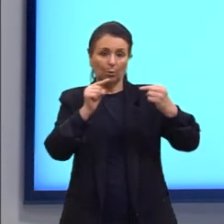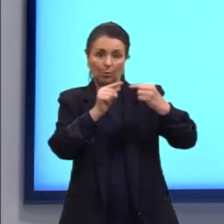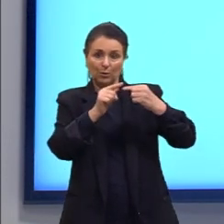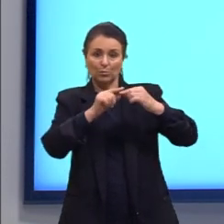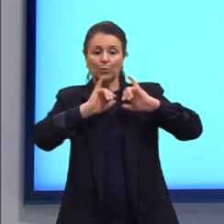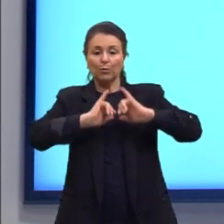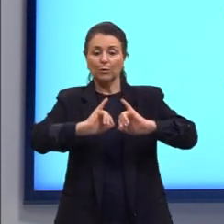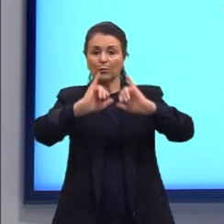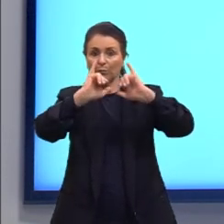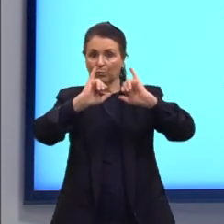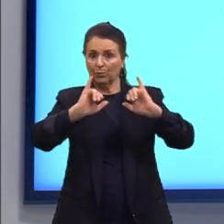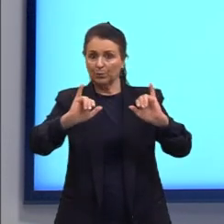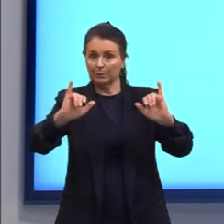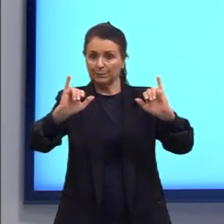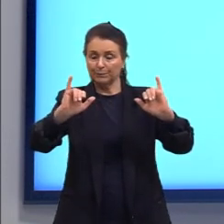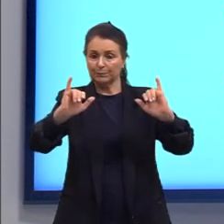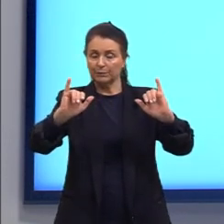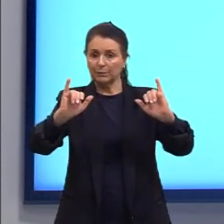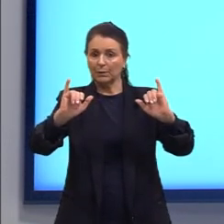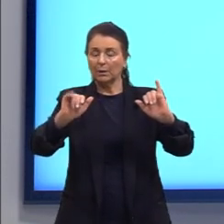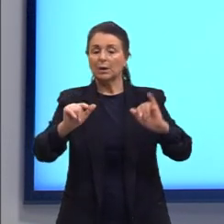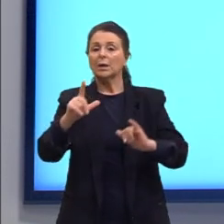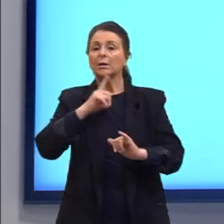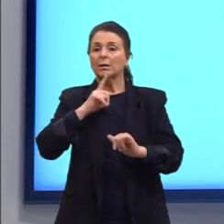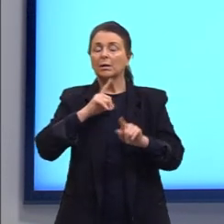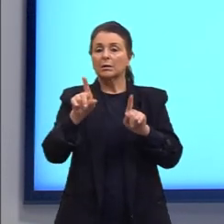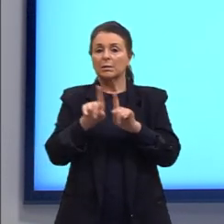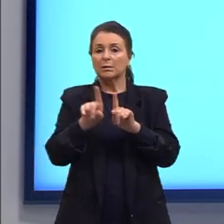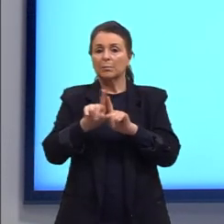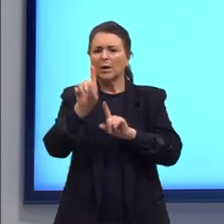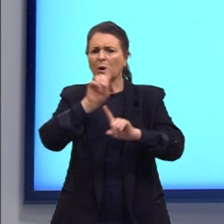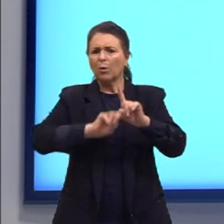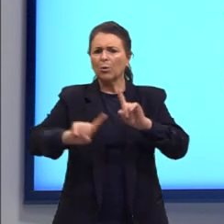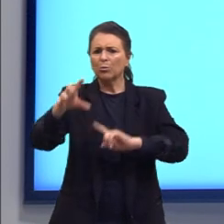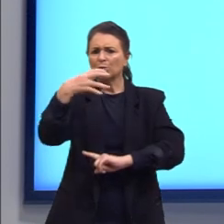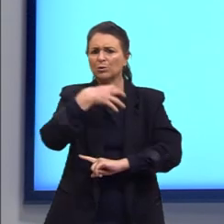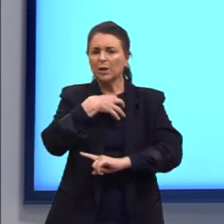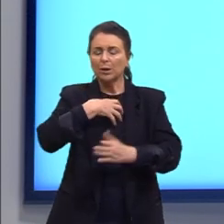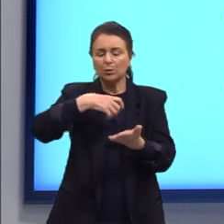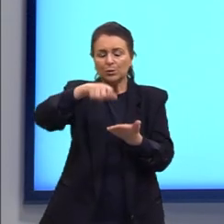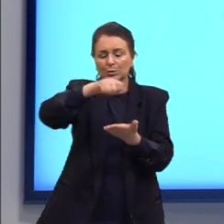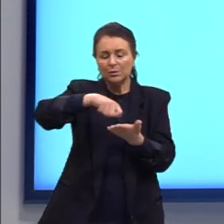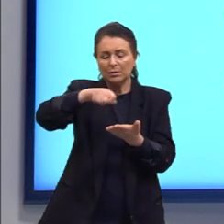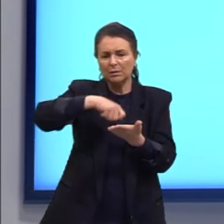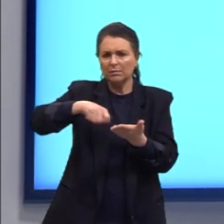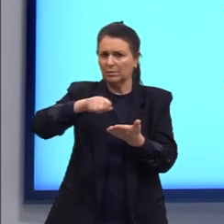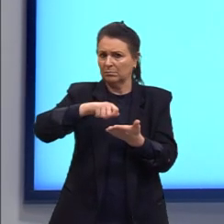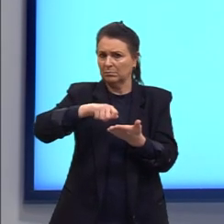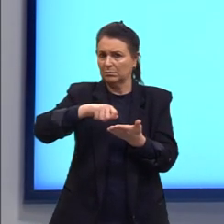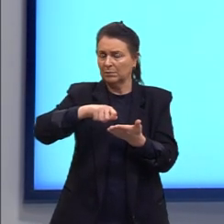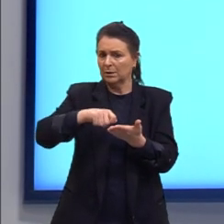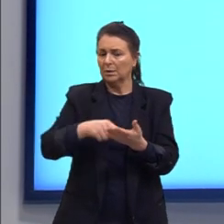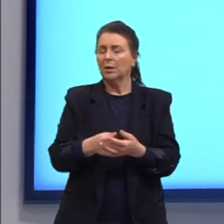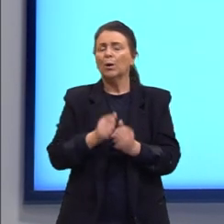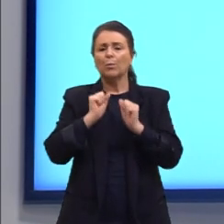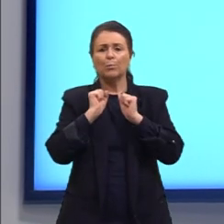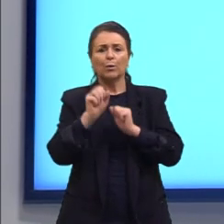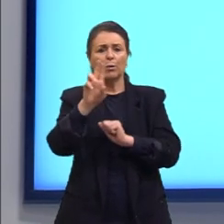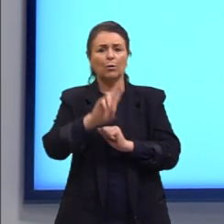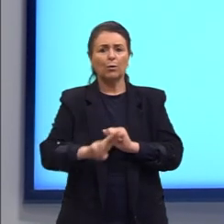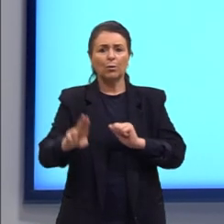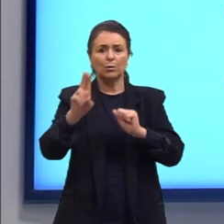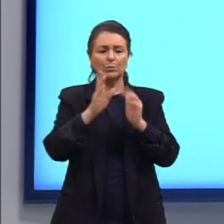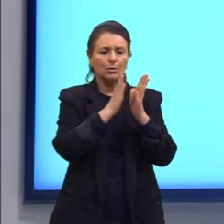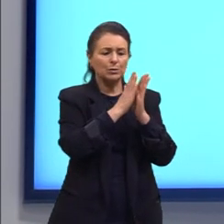informar. E a gente tem aí algumas maneiras de escrever uma notícia. A gente pode usar as